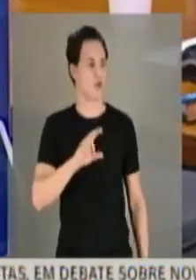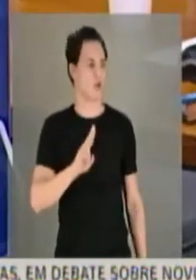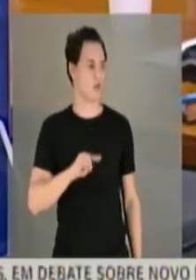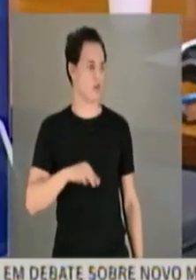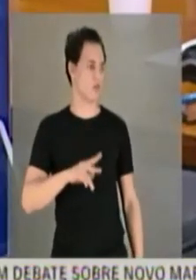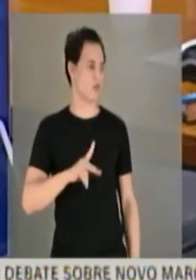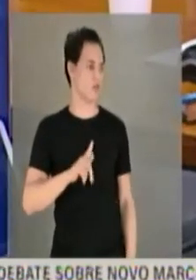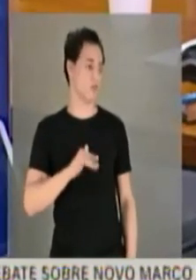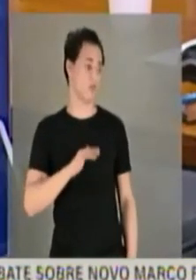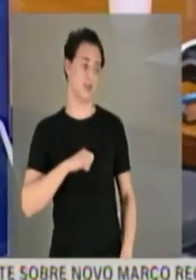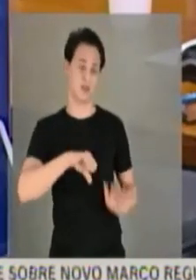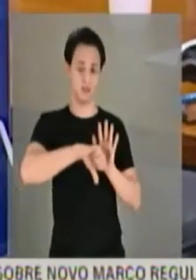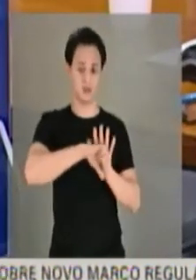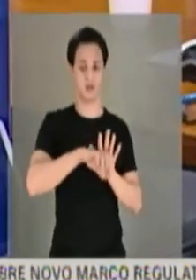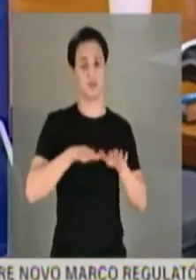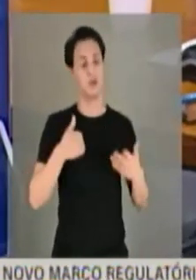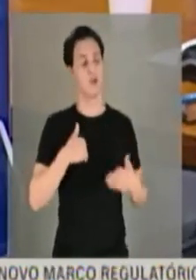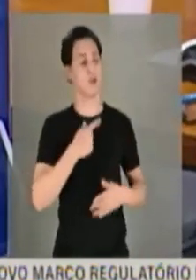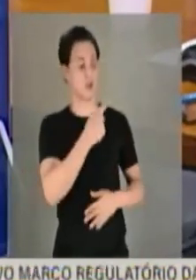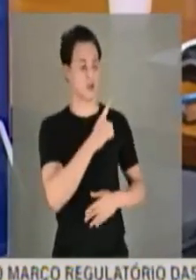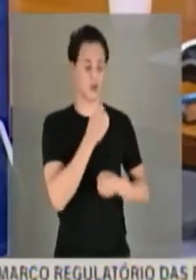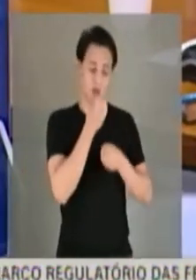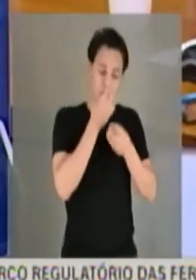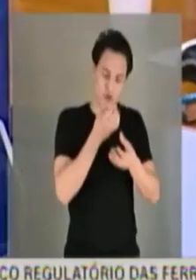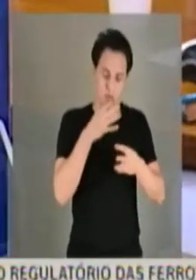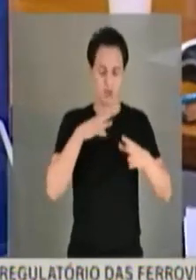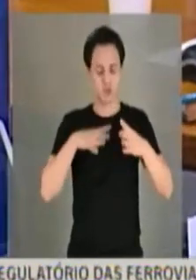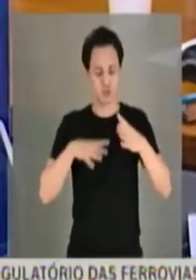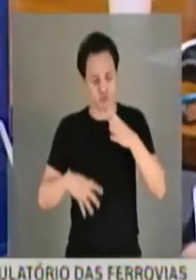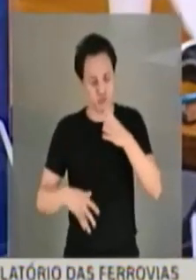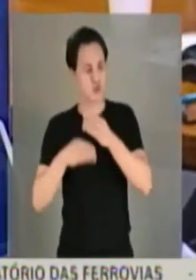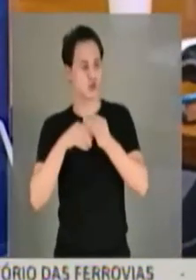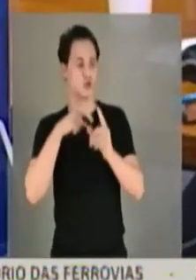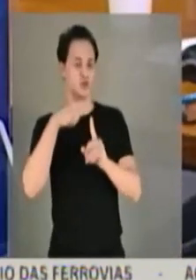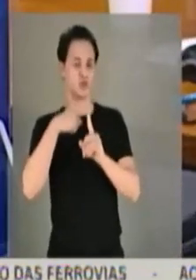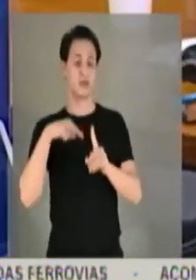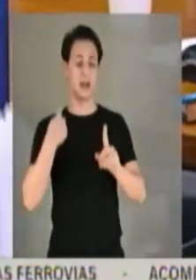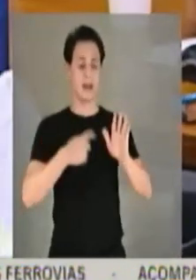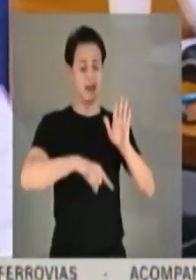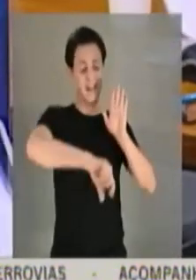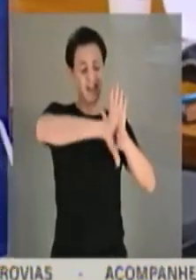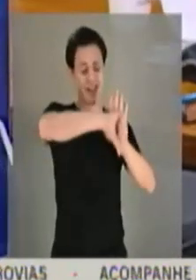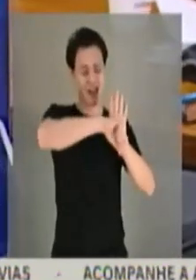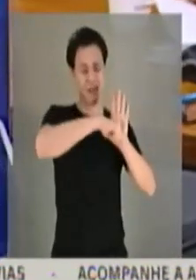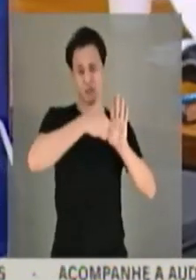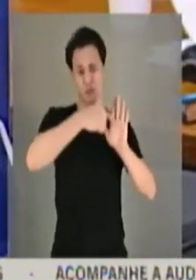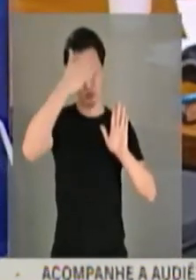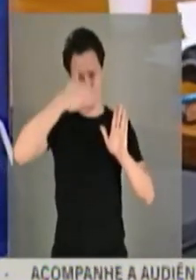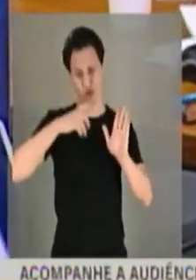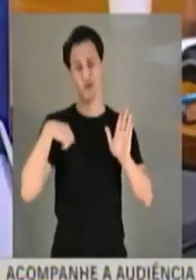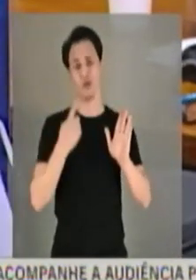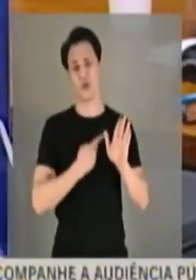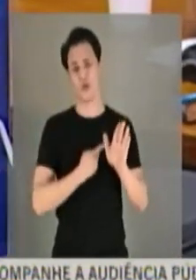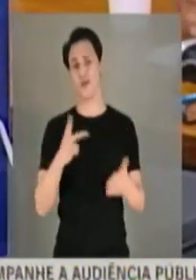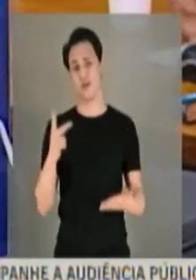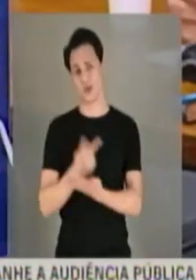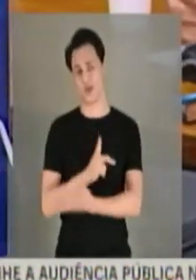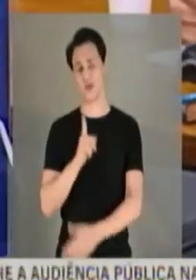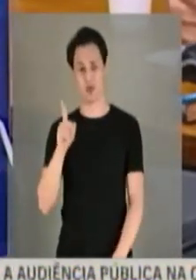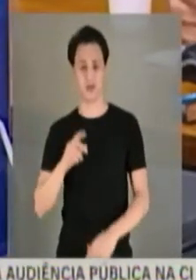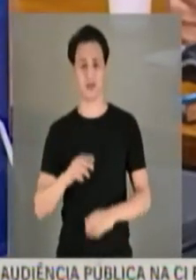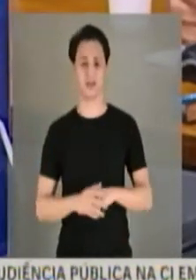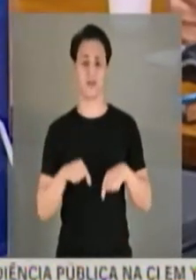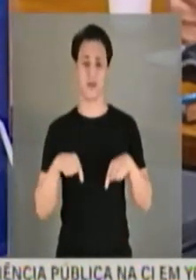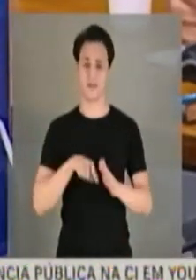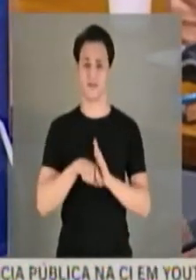depoimento de vossa senhoria soma imensamente a tipificação e autoria dos crimes cometidos que estão sendo investigados por esta